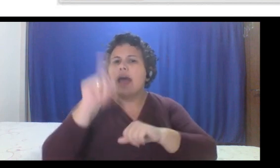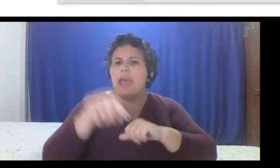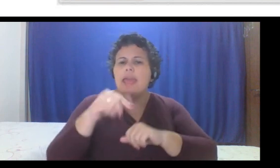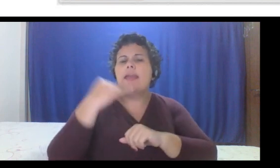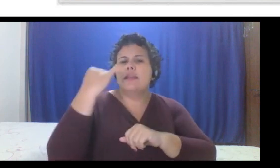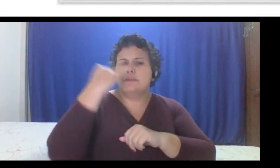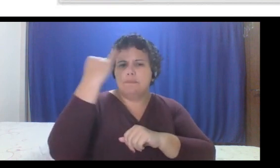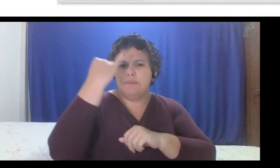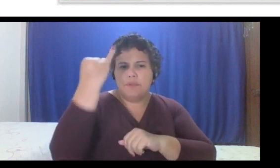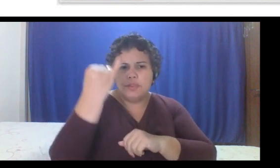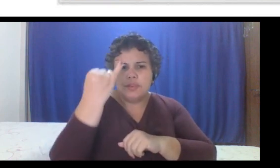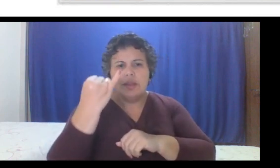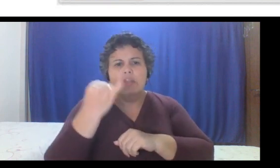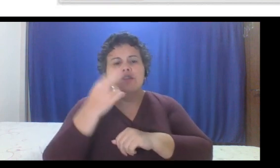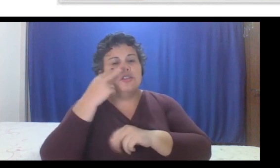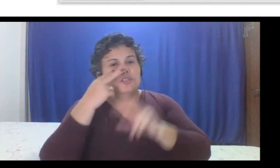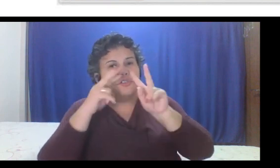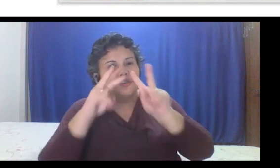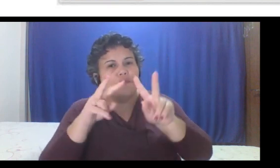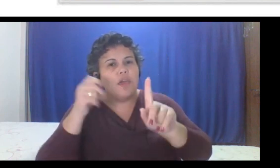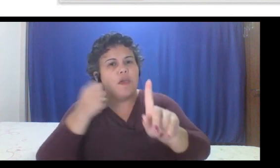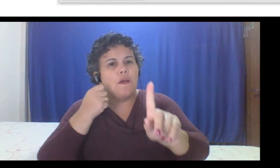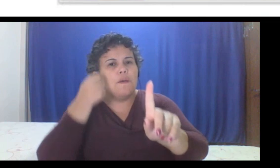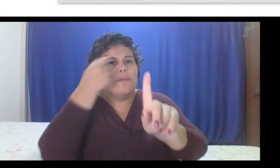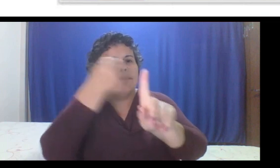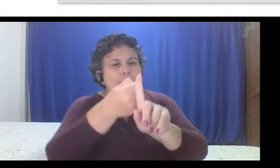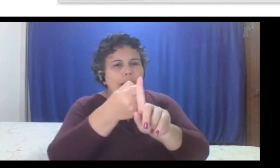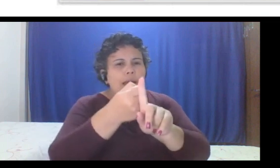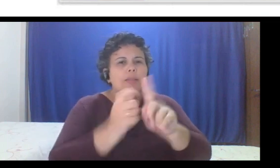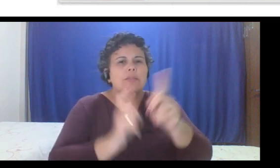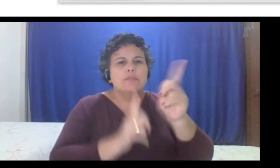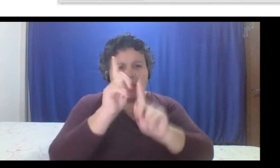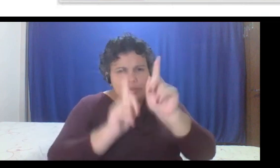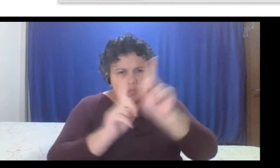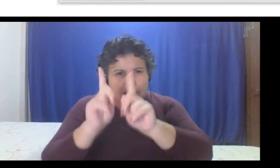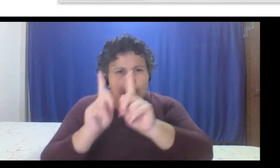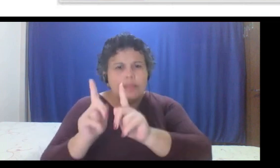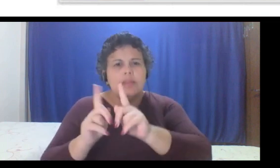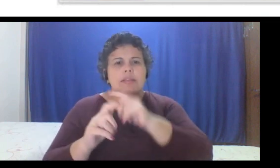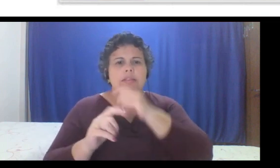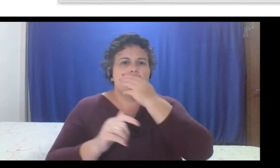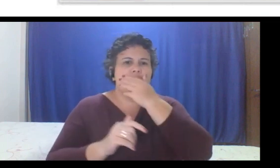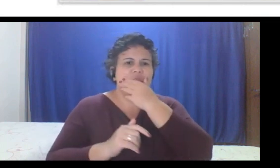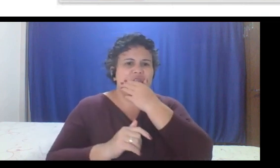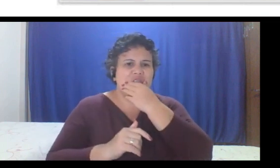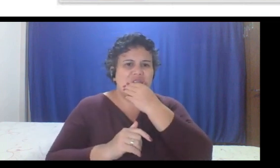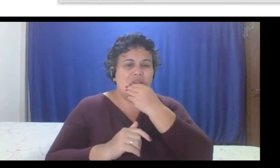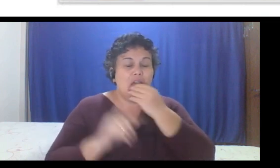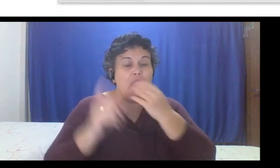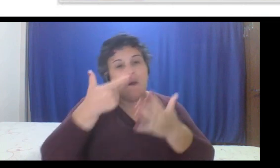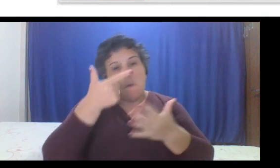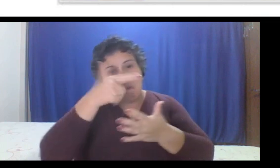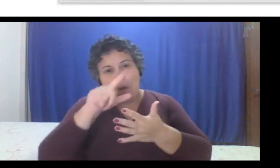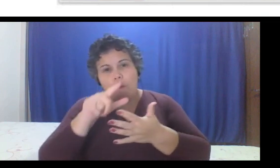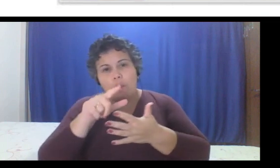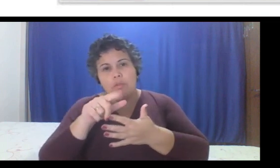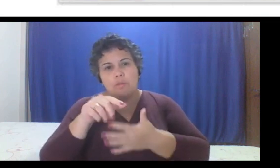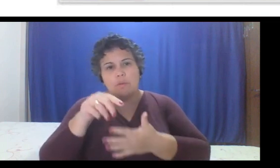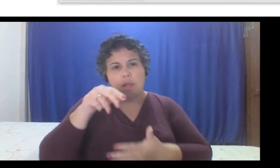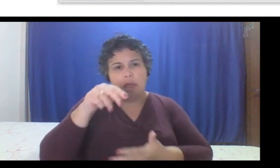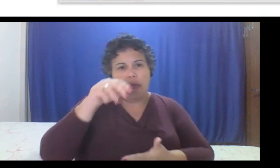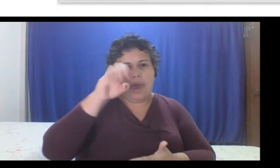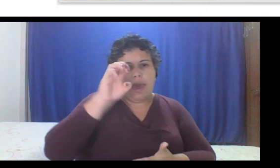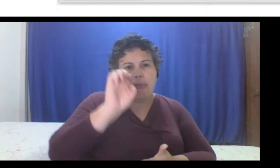começa a ver os impactos dessas métricas, isso é extremamente importante. E NPS, a gente sempre